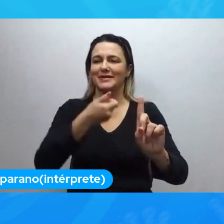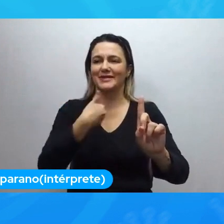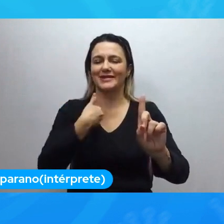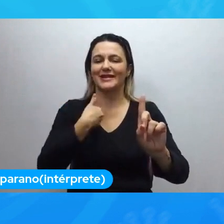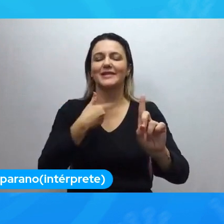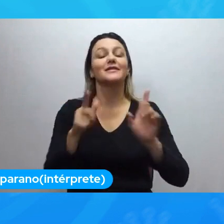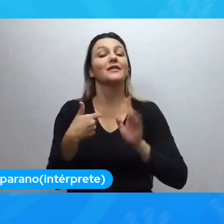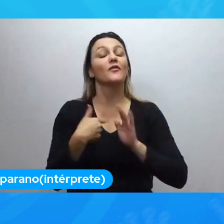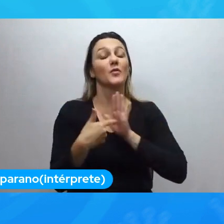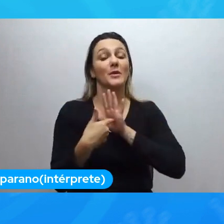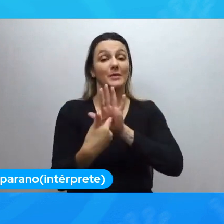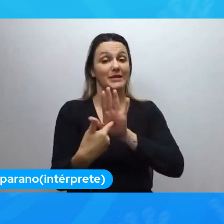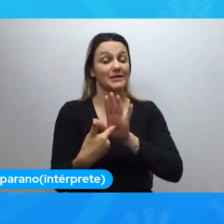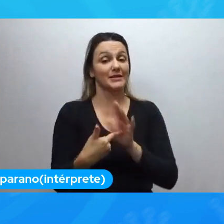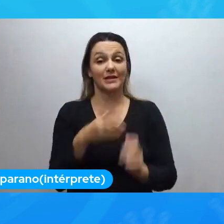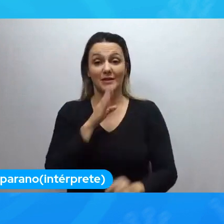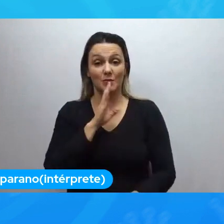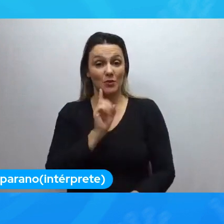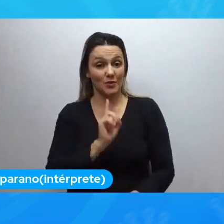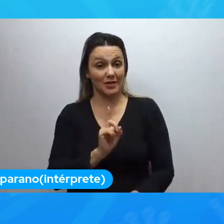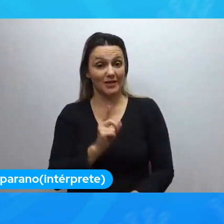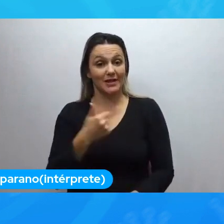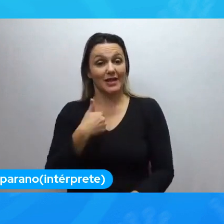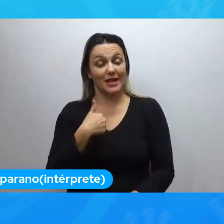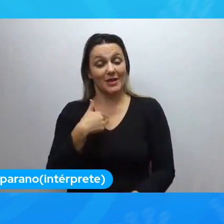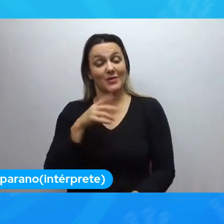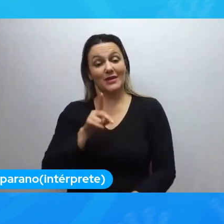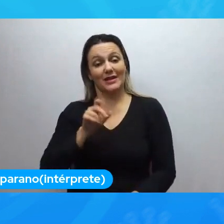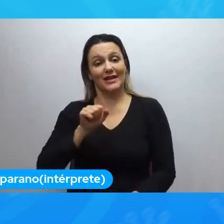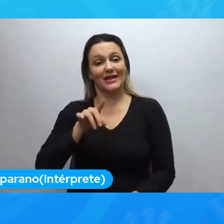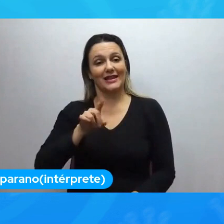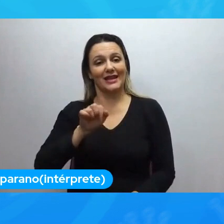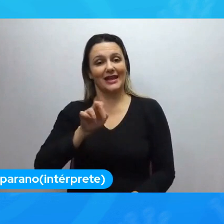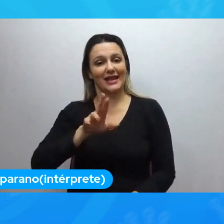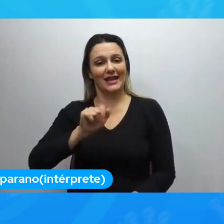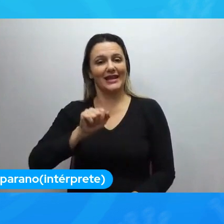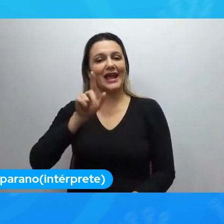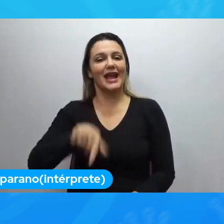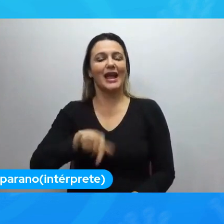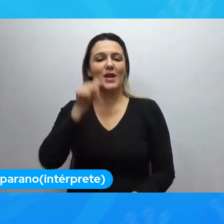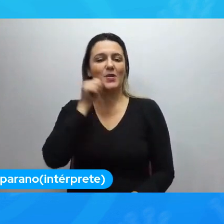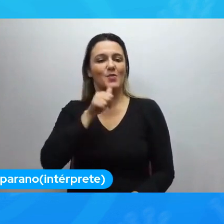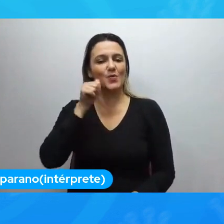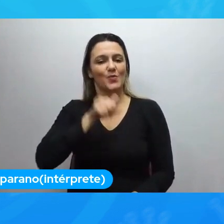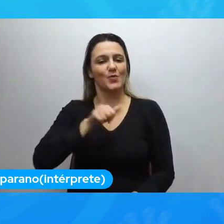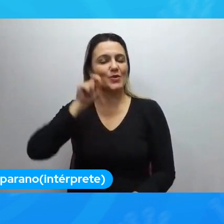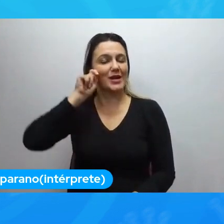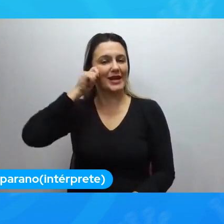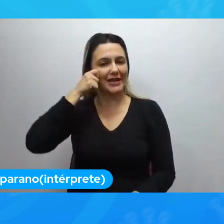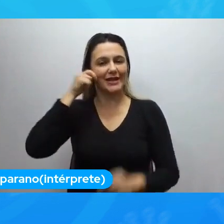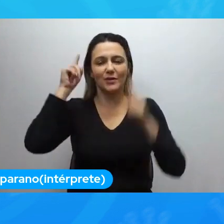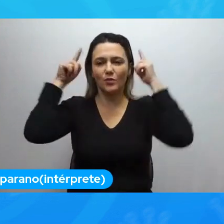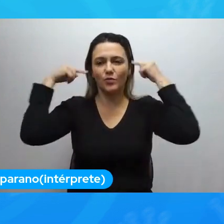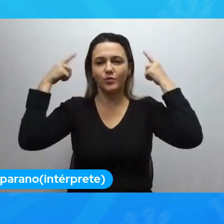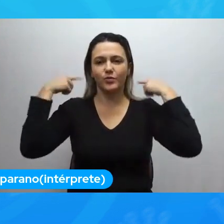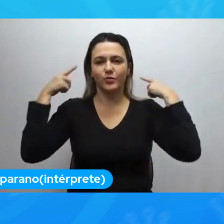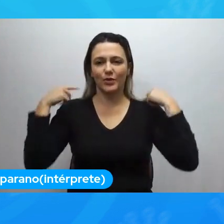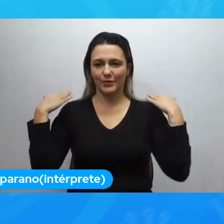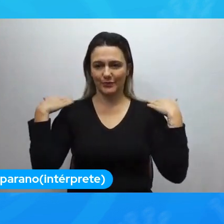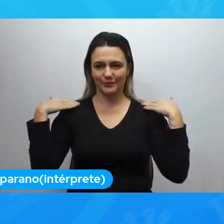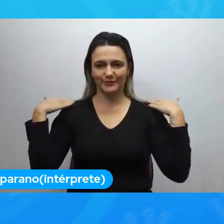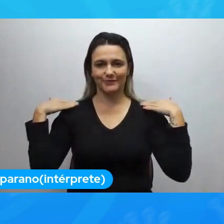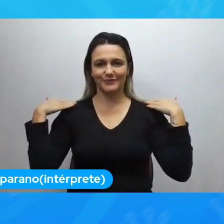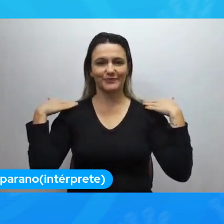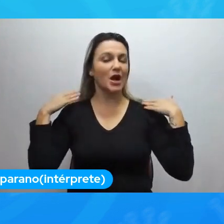eu me apresentar para quem ainda não me conhece. Eu sou Dandara, sou uma mulher negra de cabelos cacheados na altura do ombro com mechas